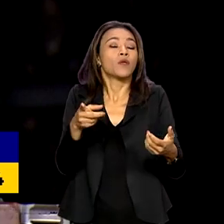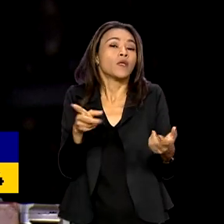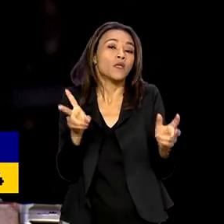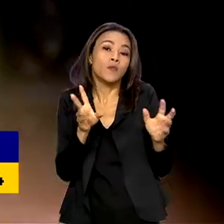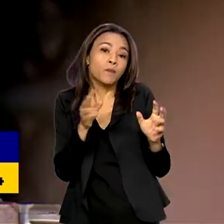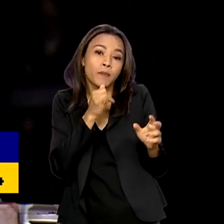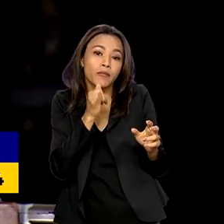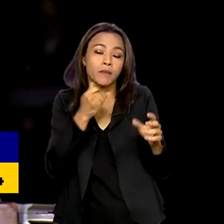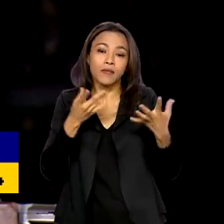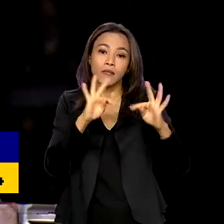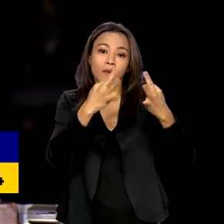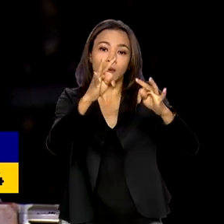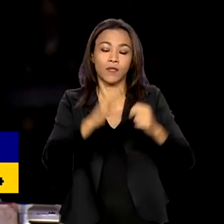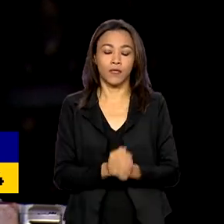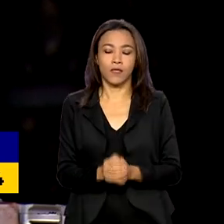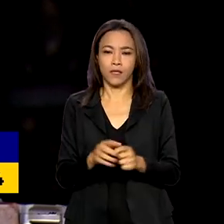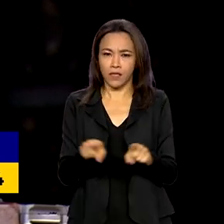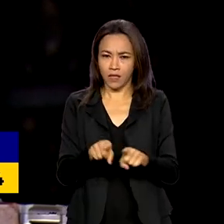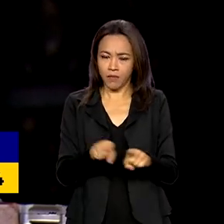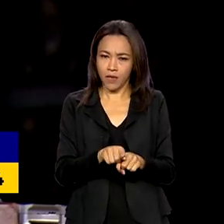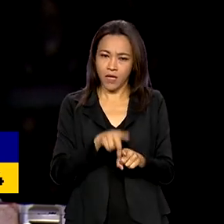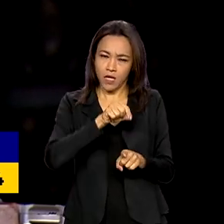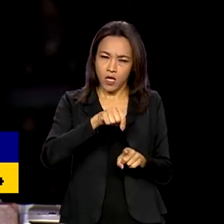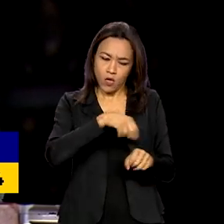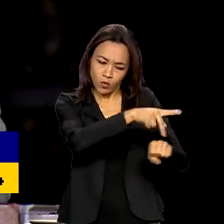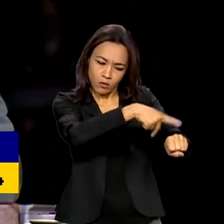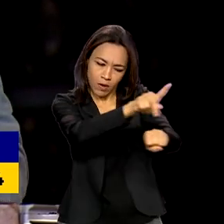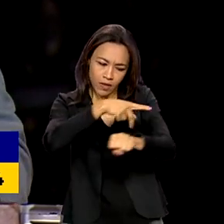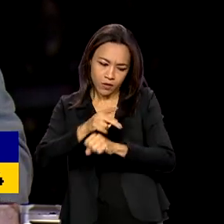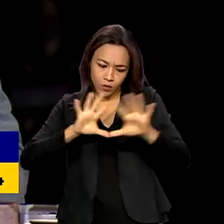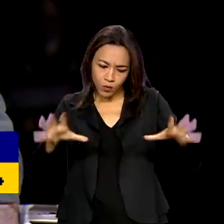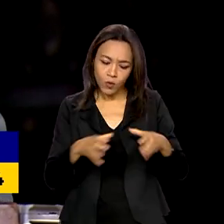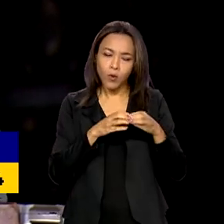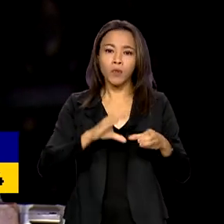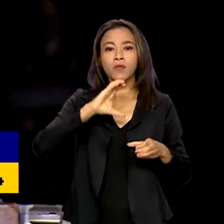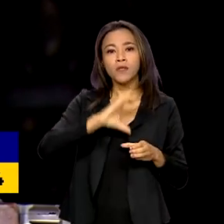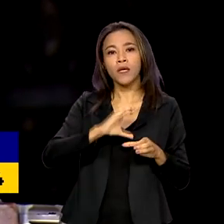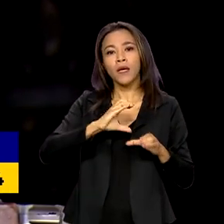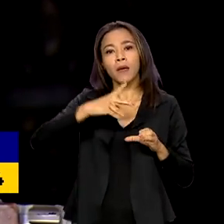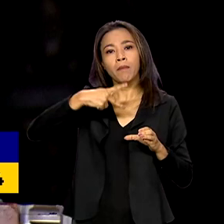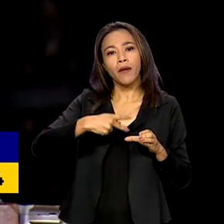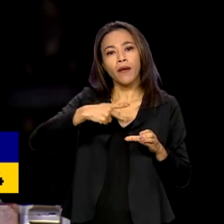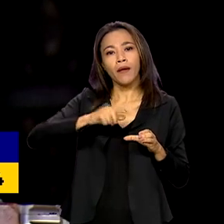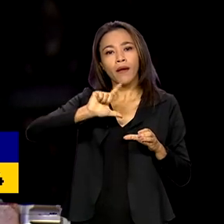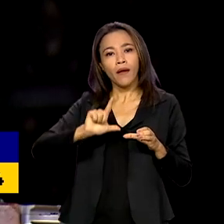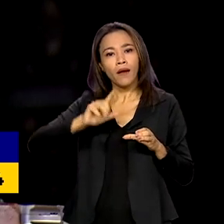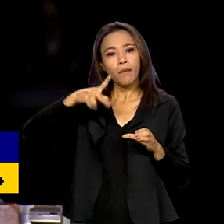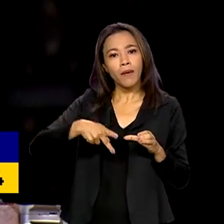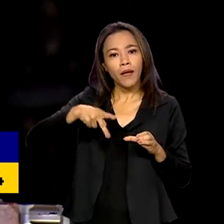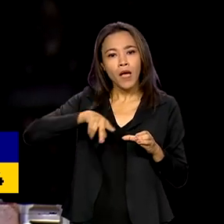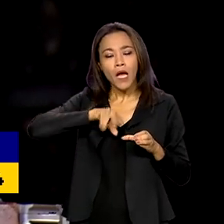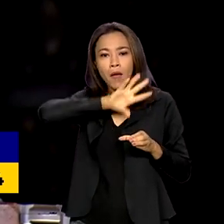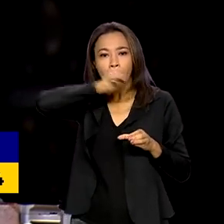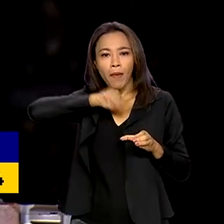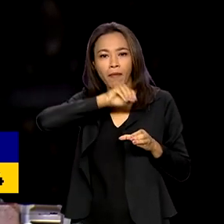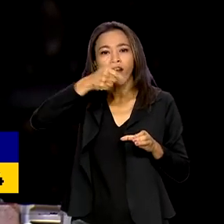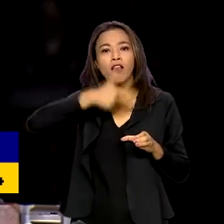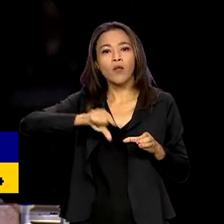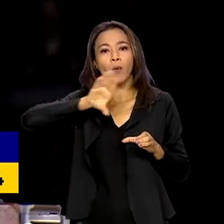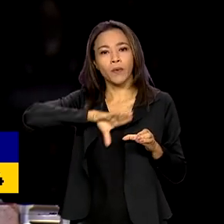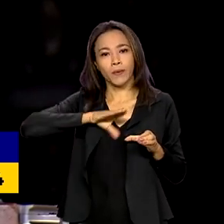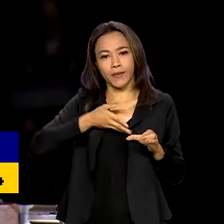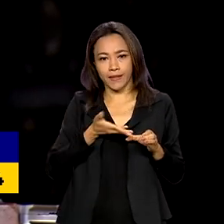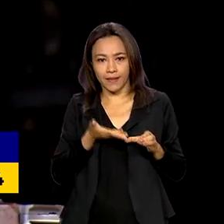e os rumos dos países que compõem a CPLP, Comunidade dos Países de Língua Portuguesa. O Brasil